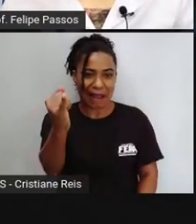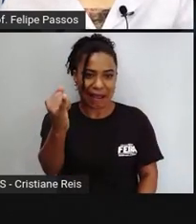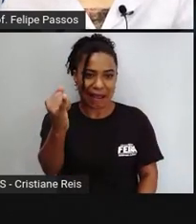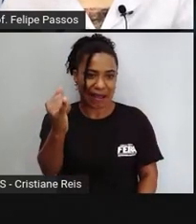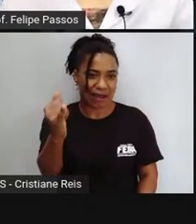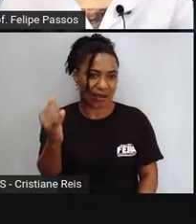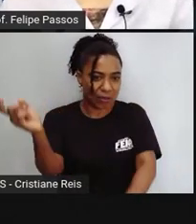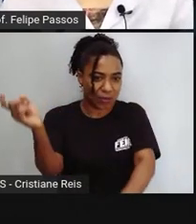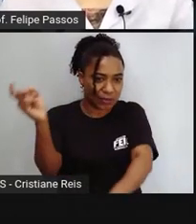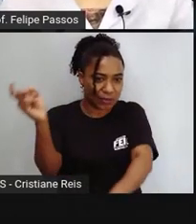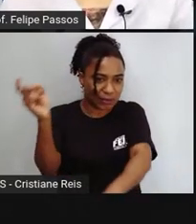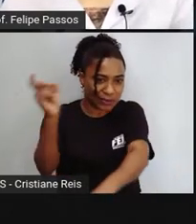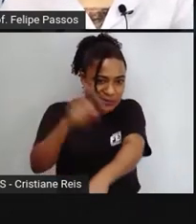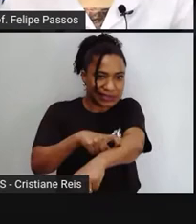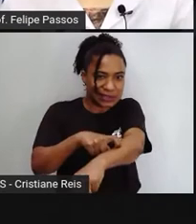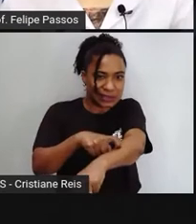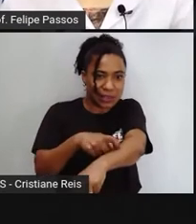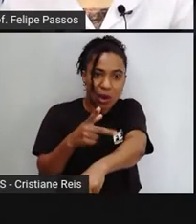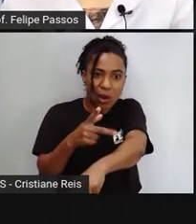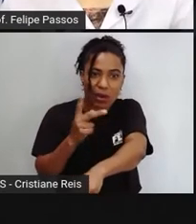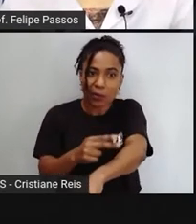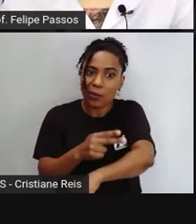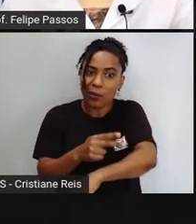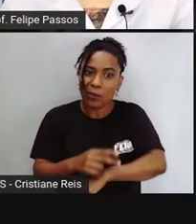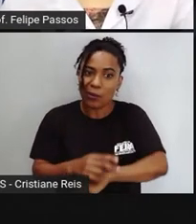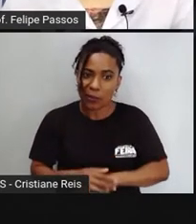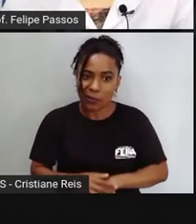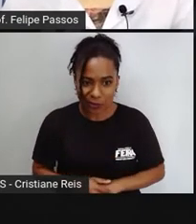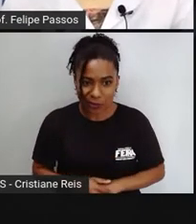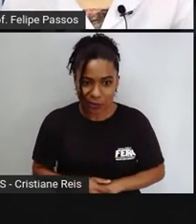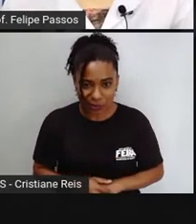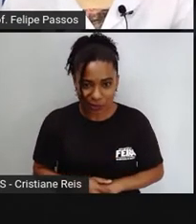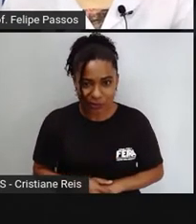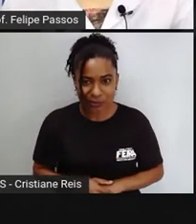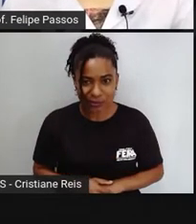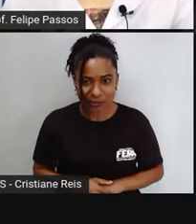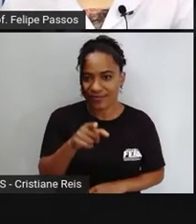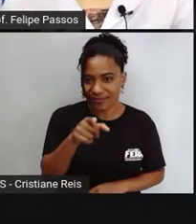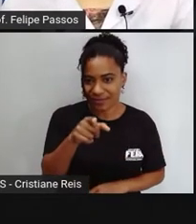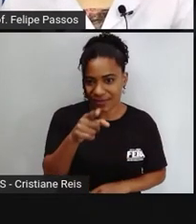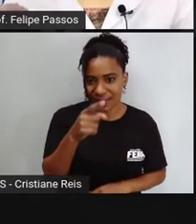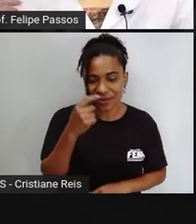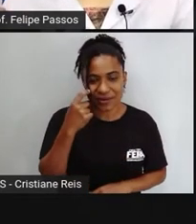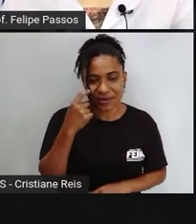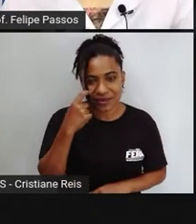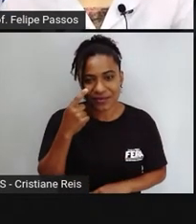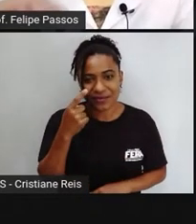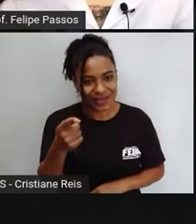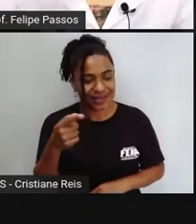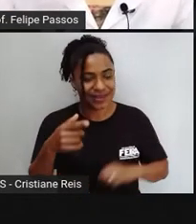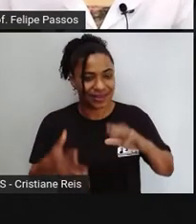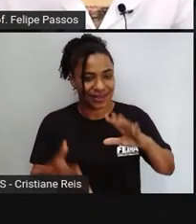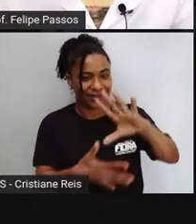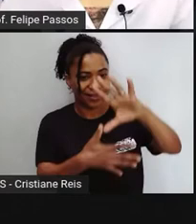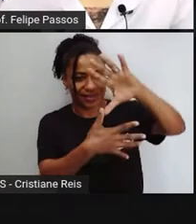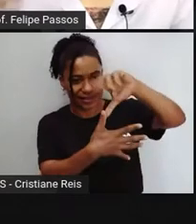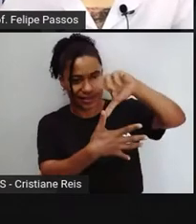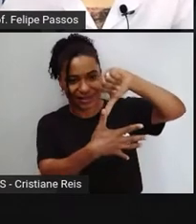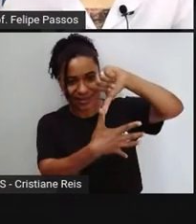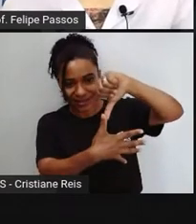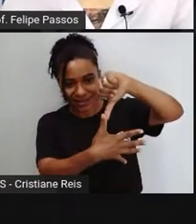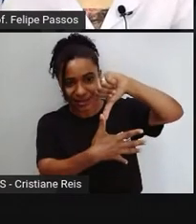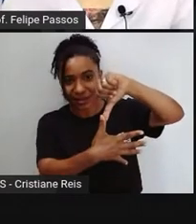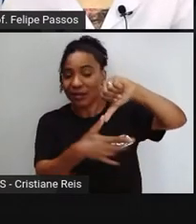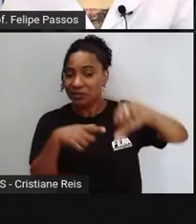a gente tem a solenopsis. É uma formiga que acontece aqui na América do Sul bastante. Lá em outros países é